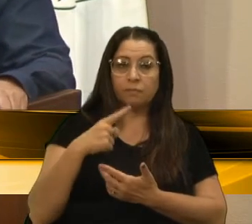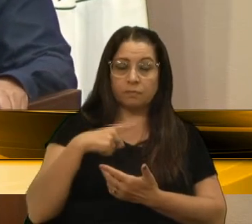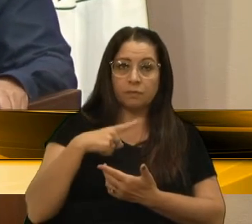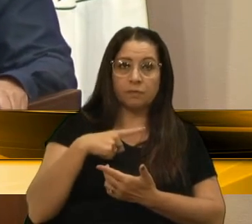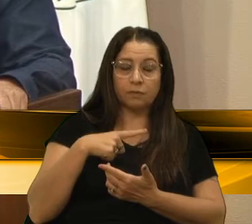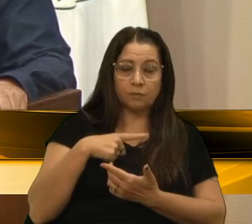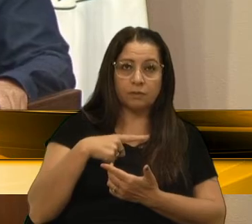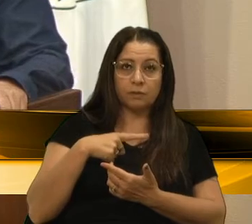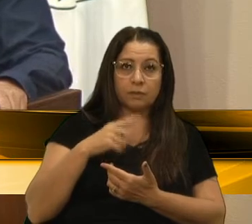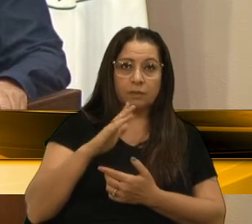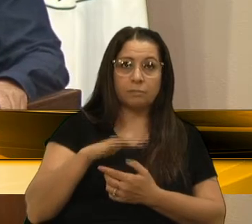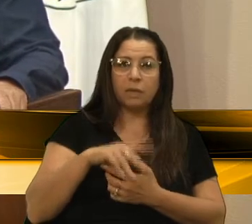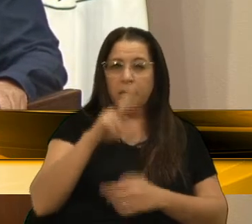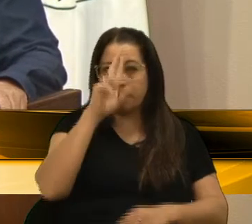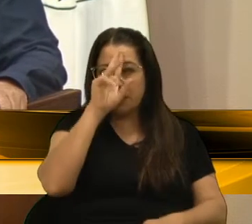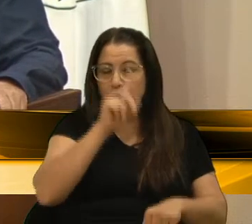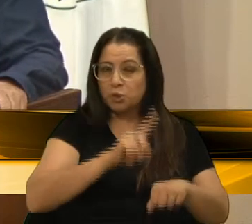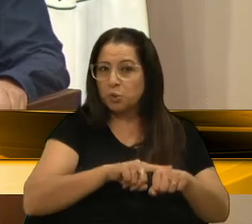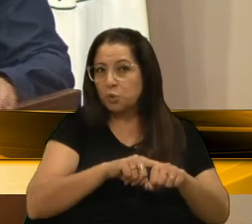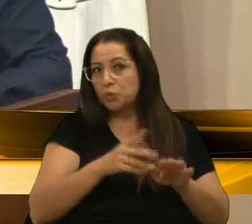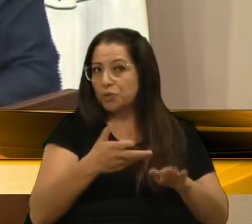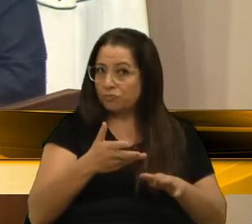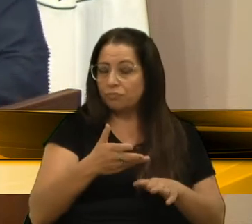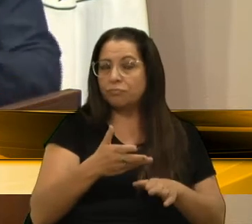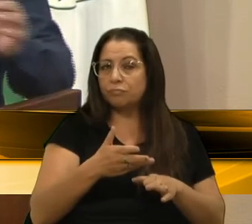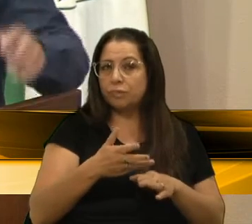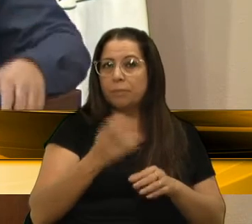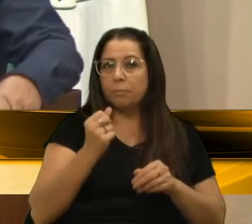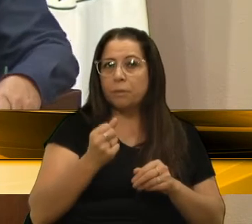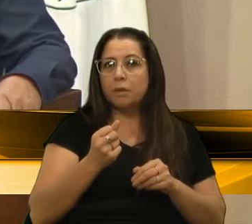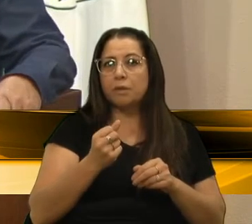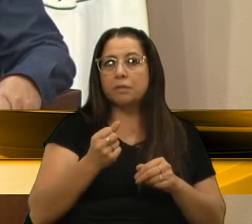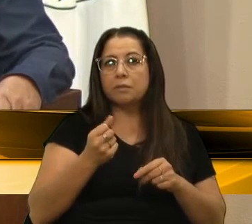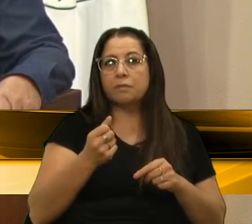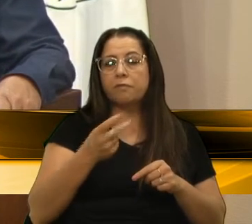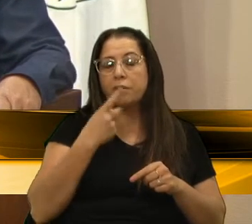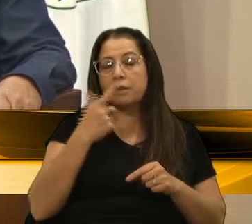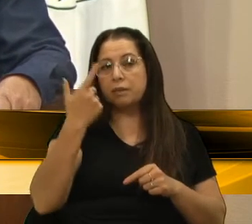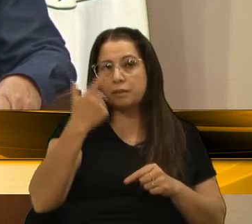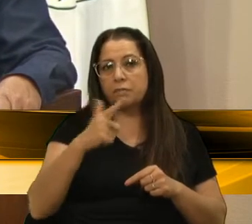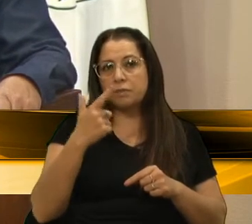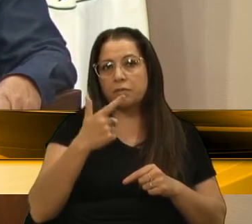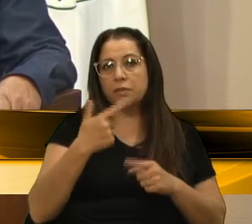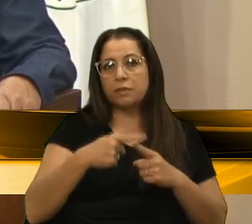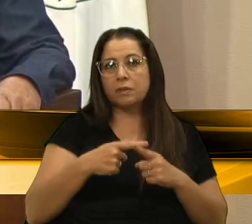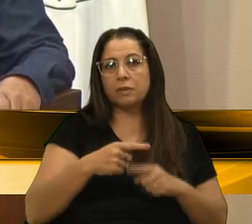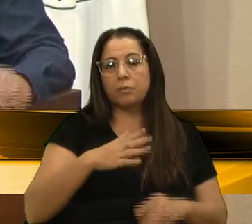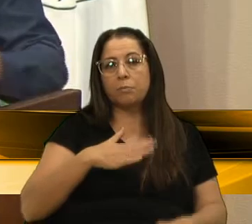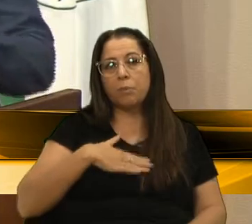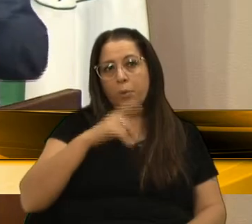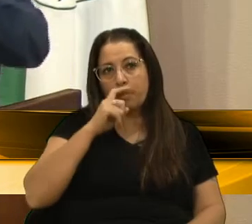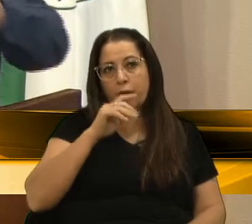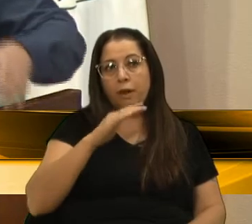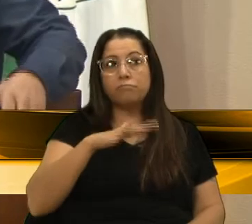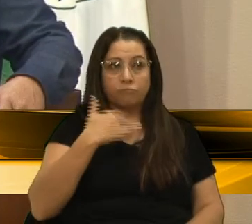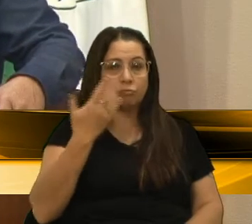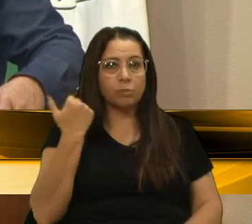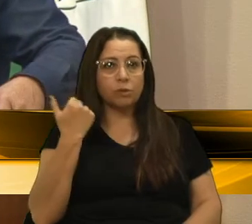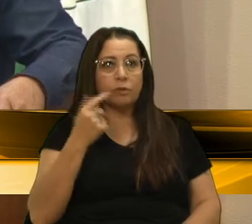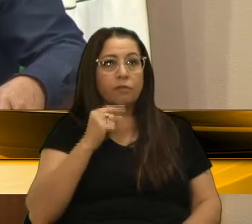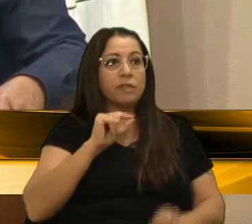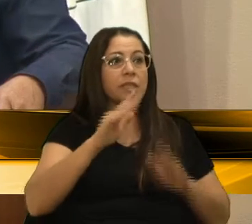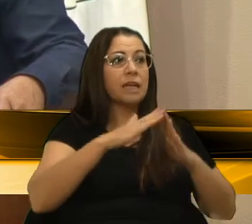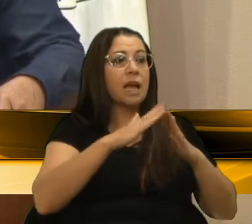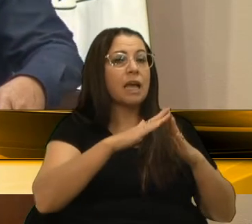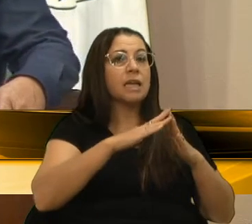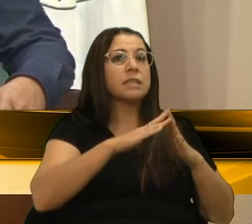um pouco mais de meio dia, eu posso dizer que, várias as vezes, ainda meu falecido pai dizia, tu vai fazer o que na casa das pessoas no